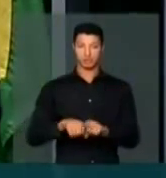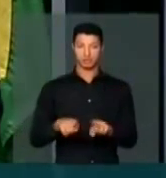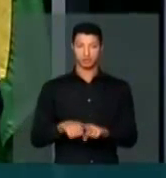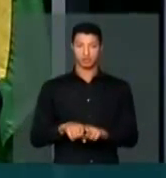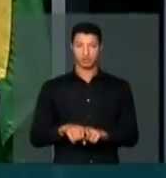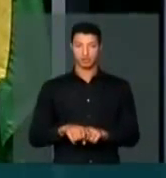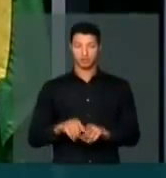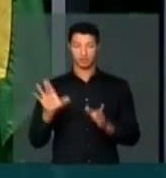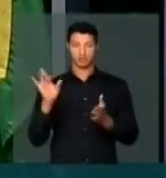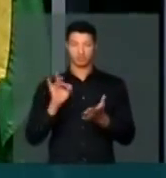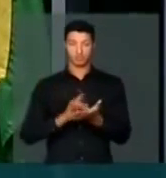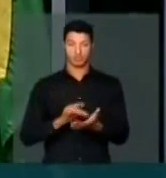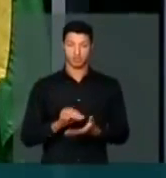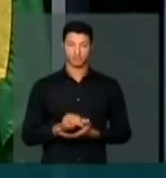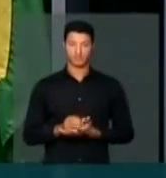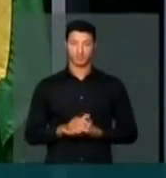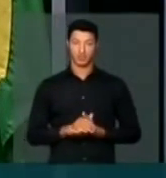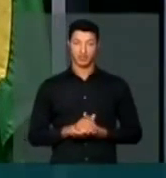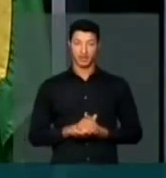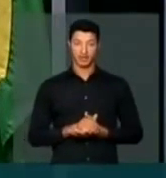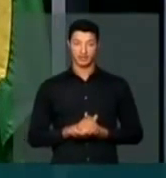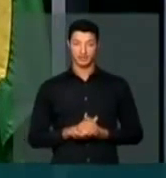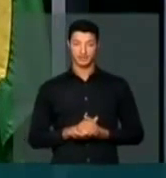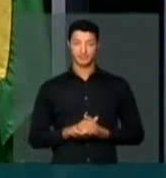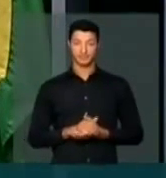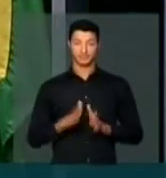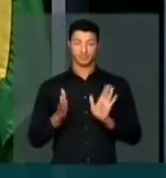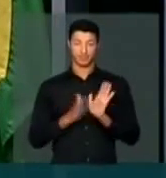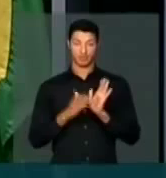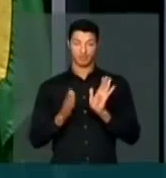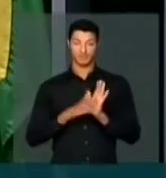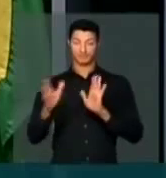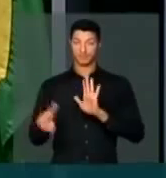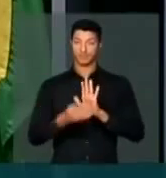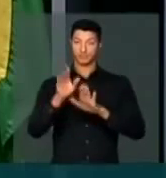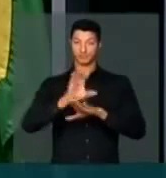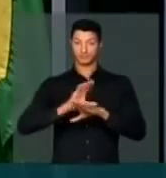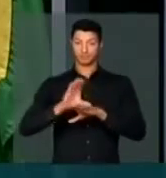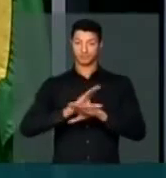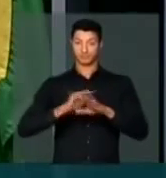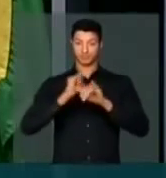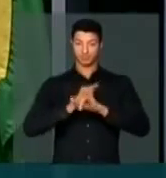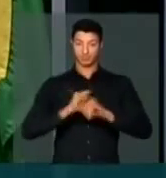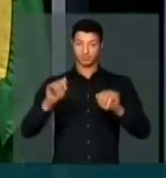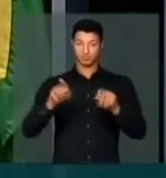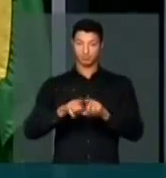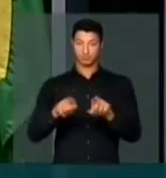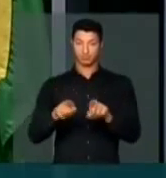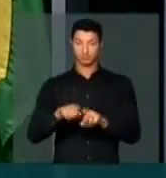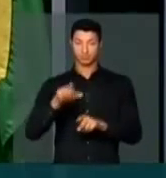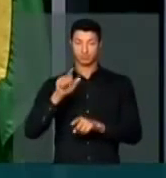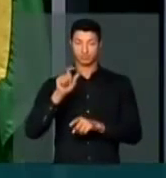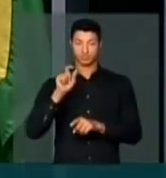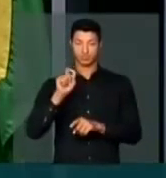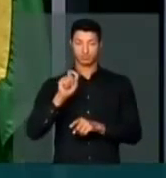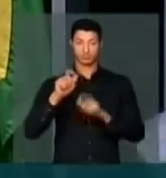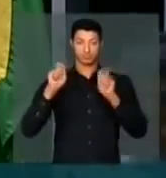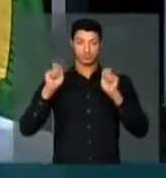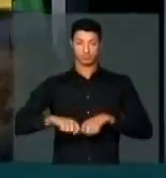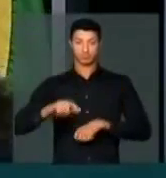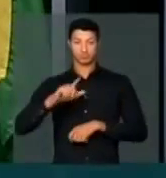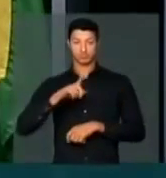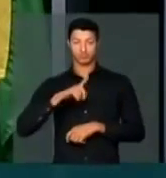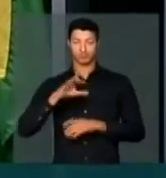oficializadas. A proposta de emenda constitucional diz também que deve